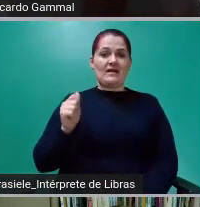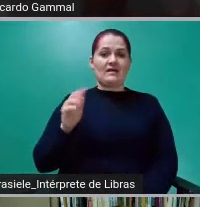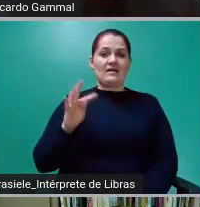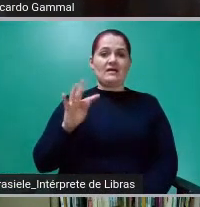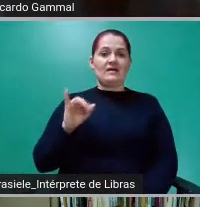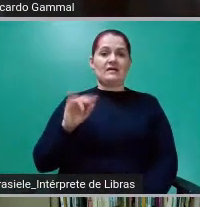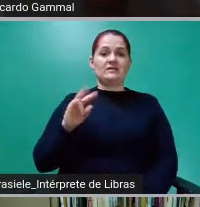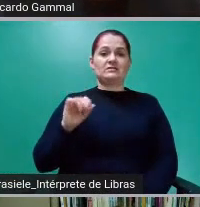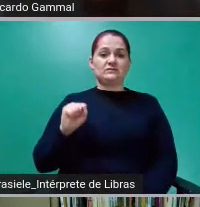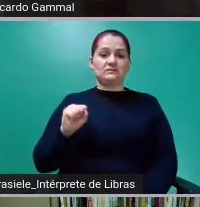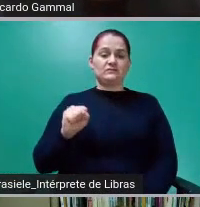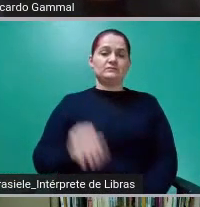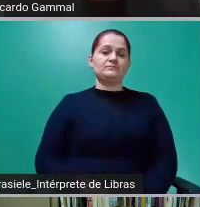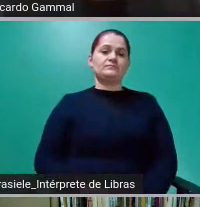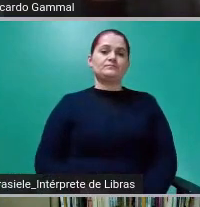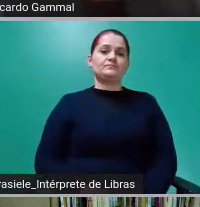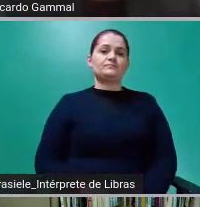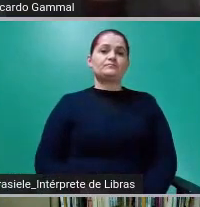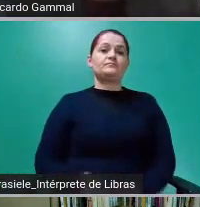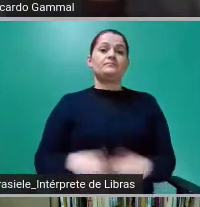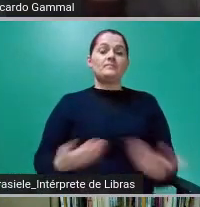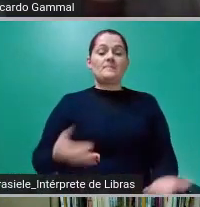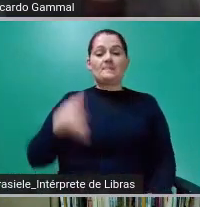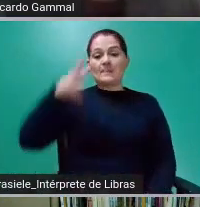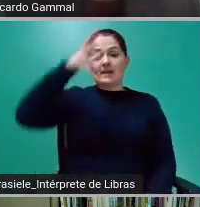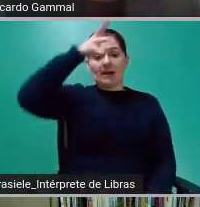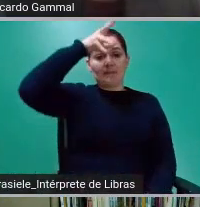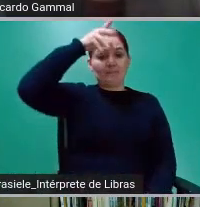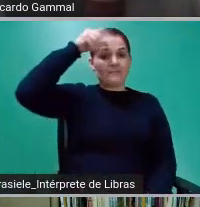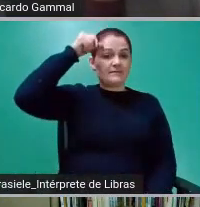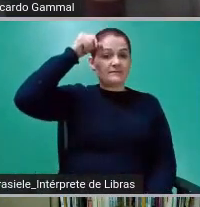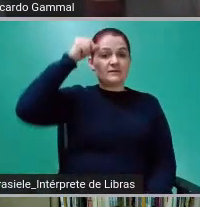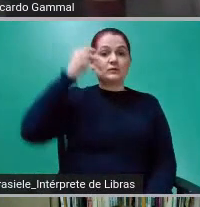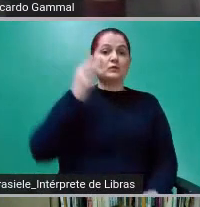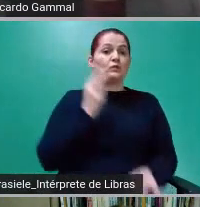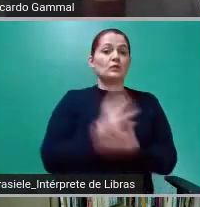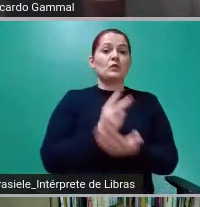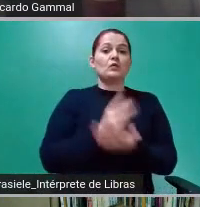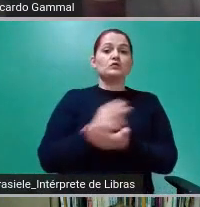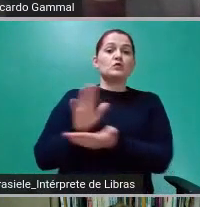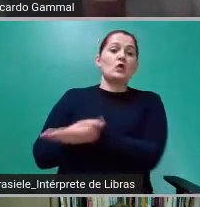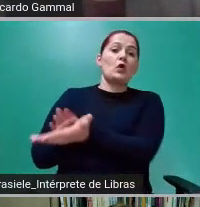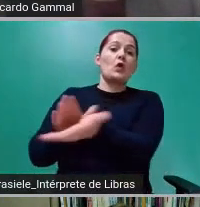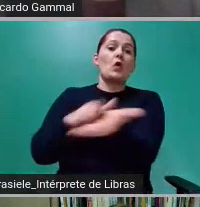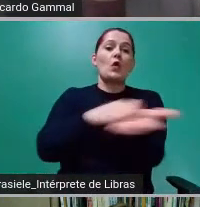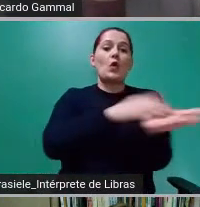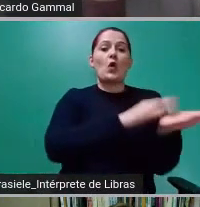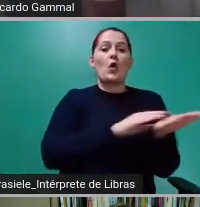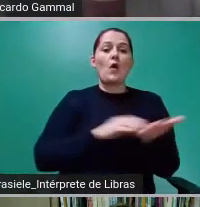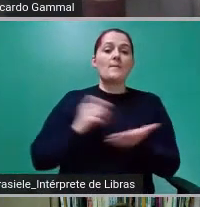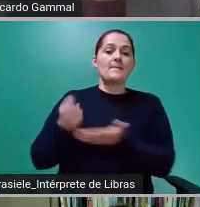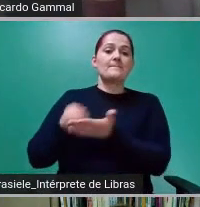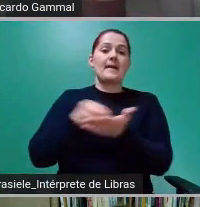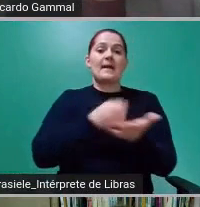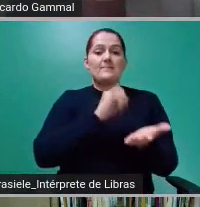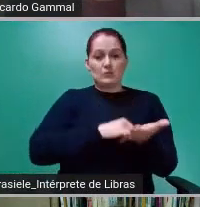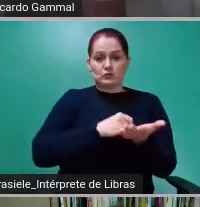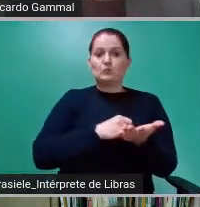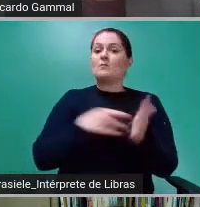O município continuou com o ônus de cobrar os seus créditos tributários,